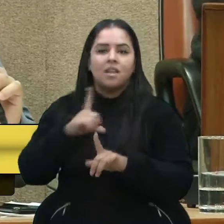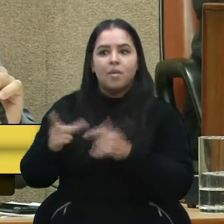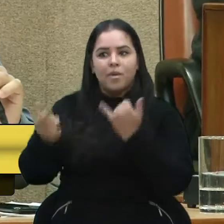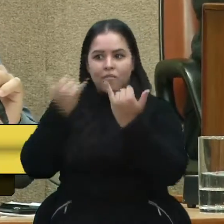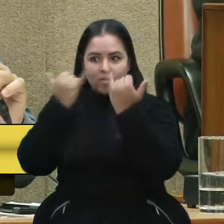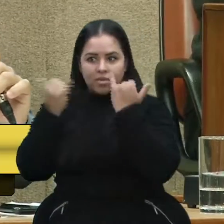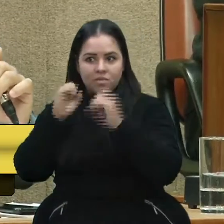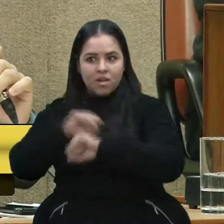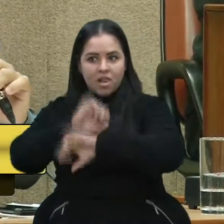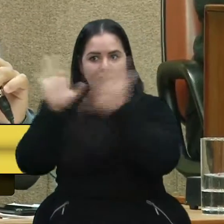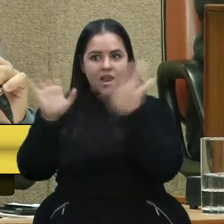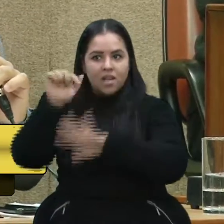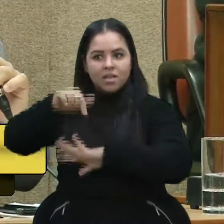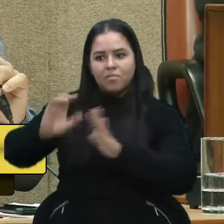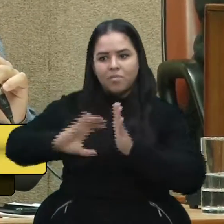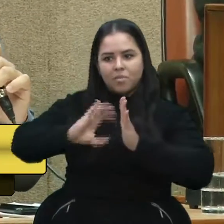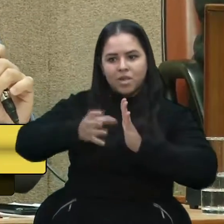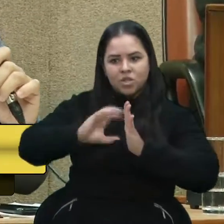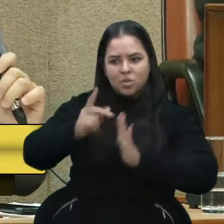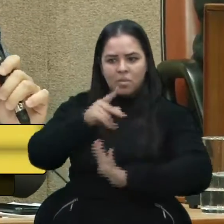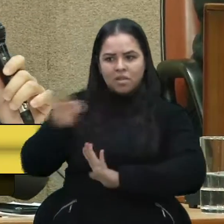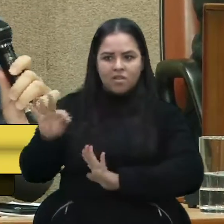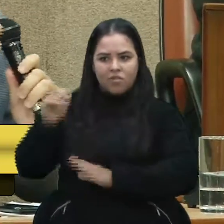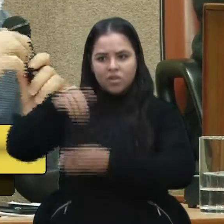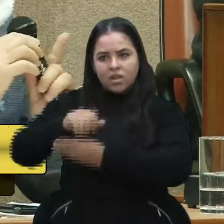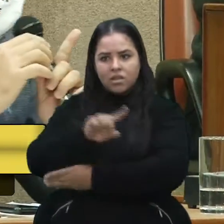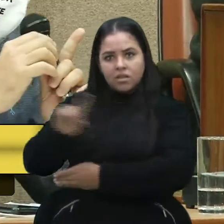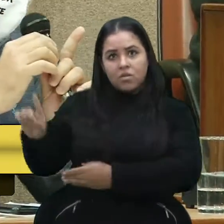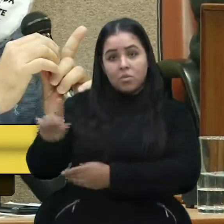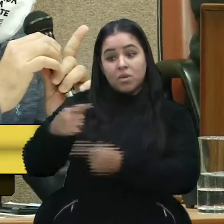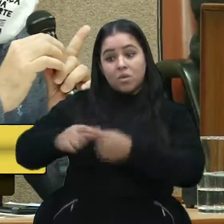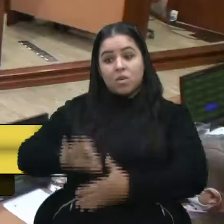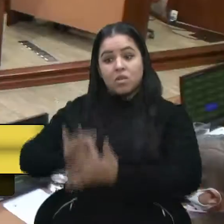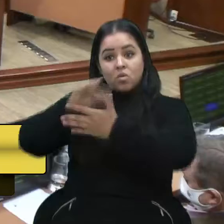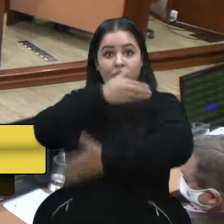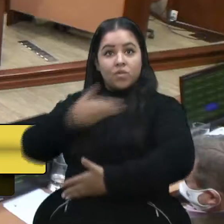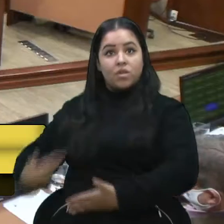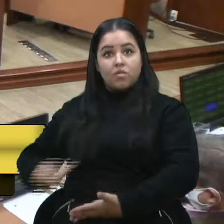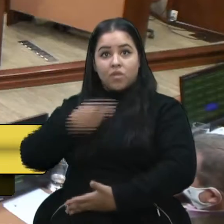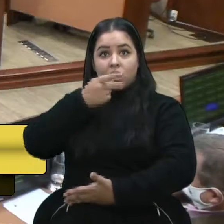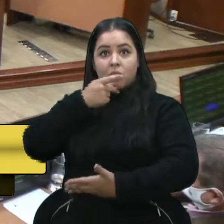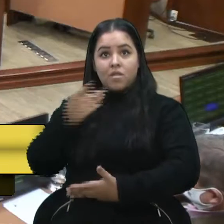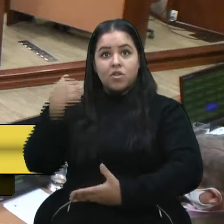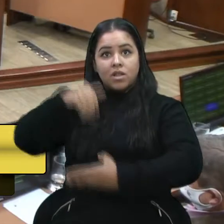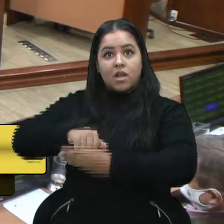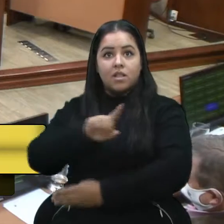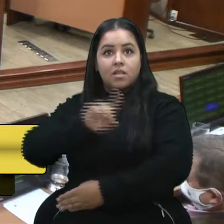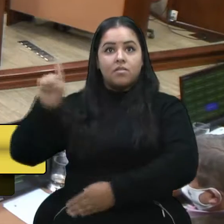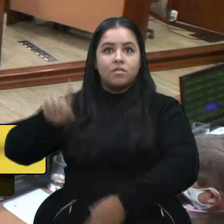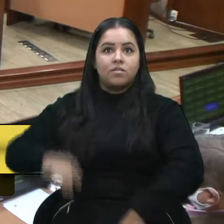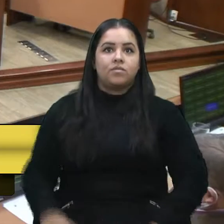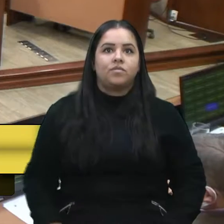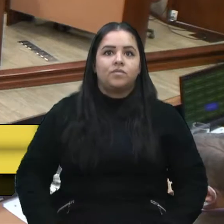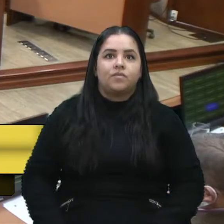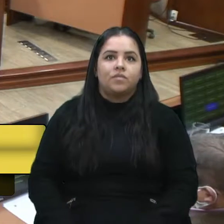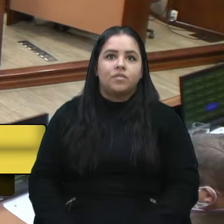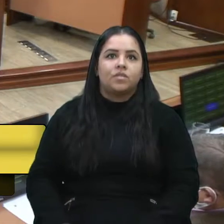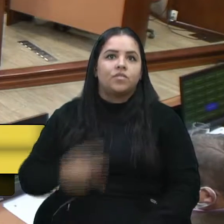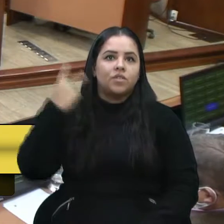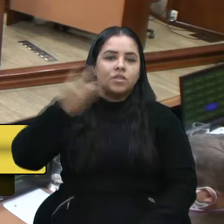clara aqui para votar negativamente. O líder do governo orientou para votar dessa forma. Obrigado, vereador. Seu parte, vereador Tati.